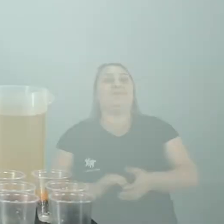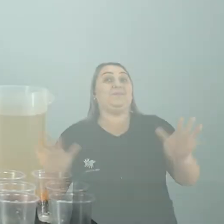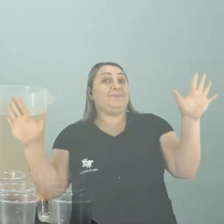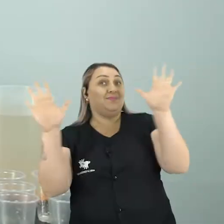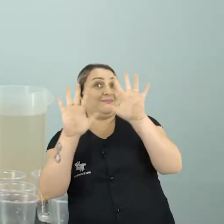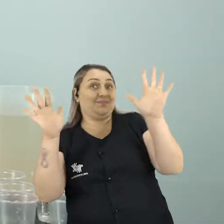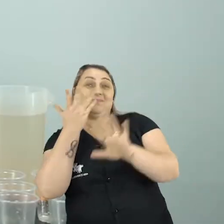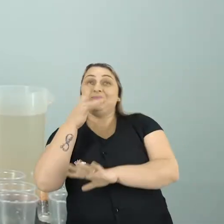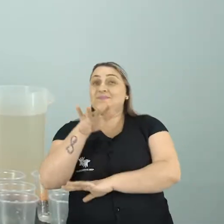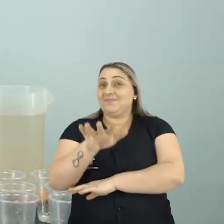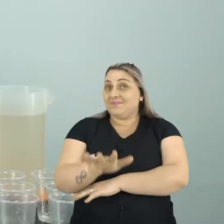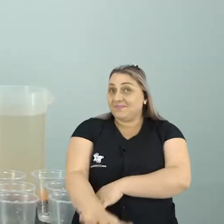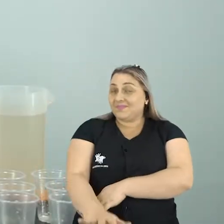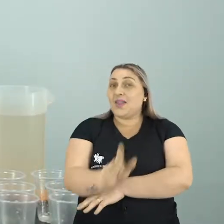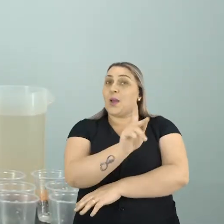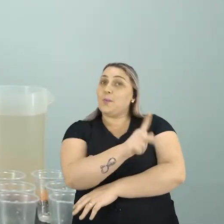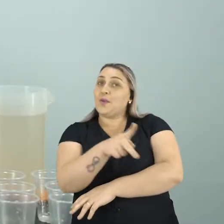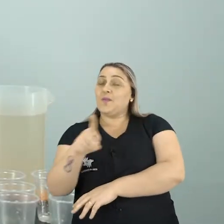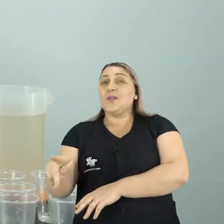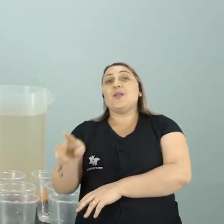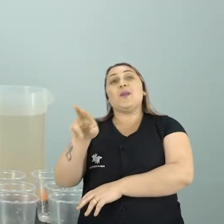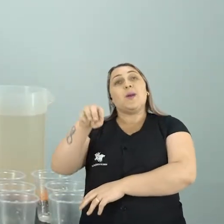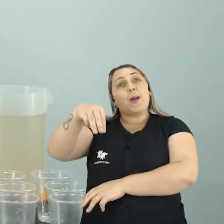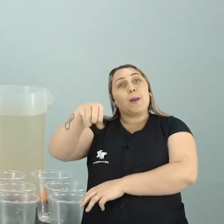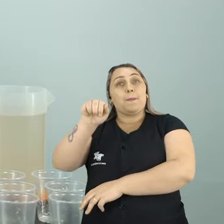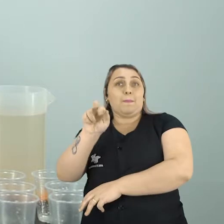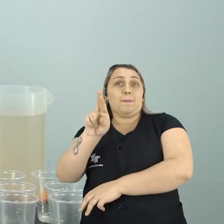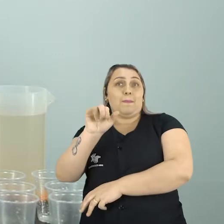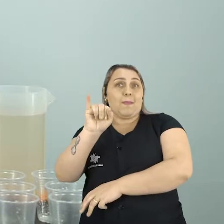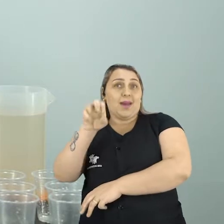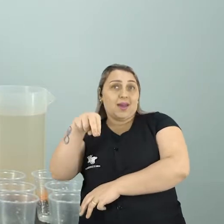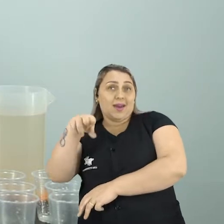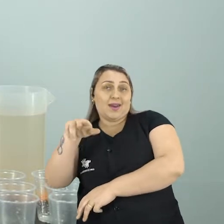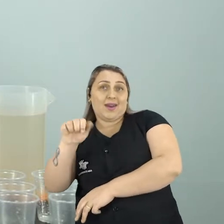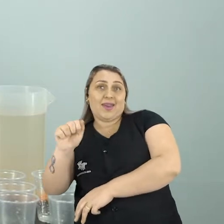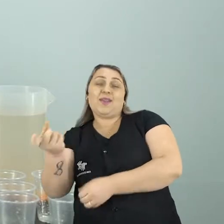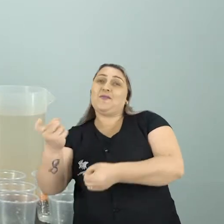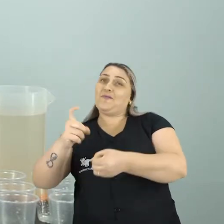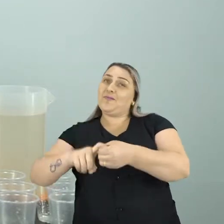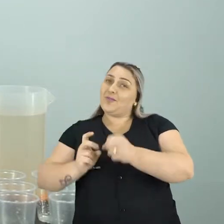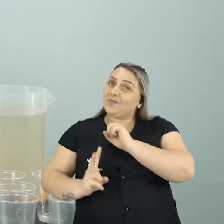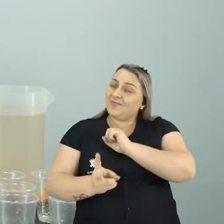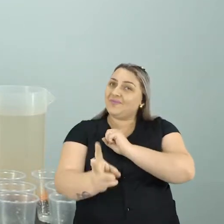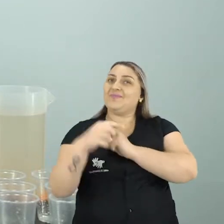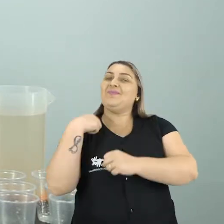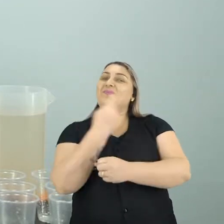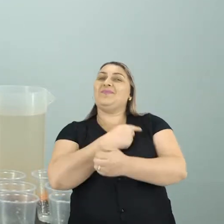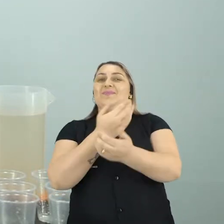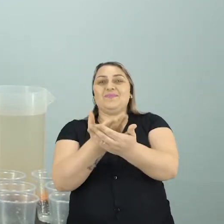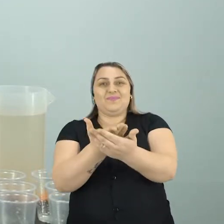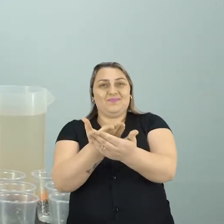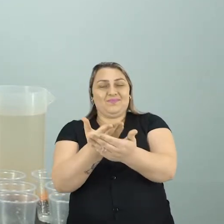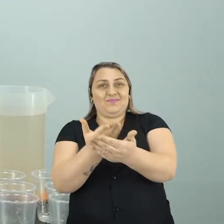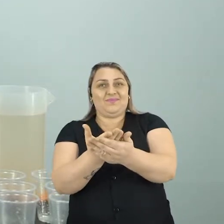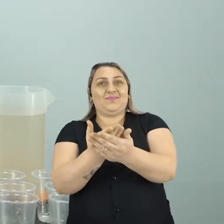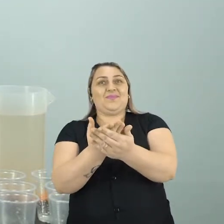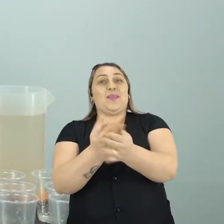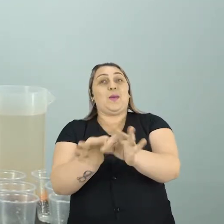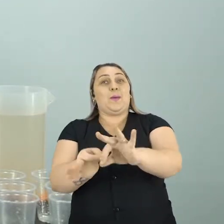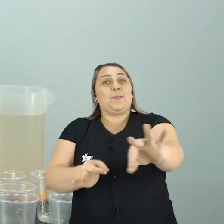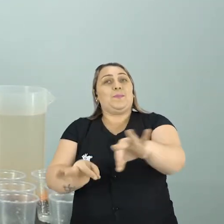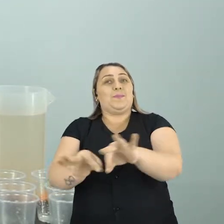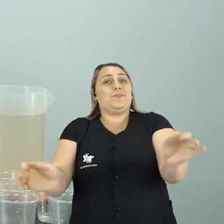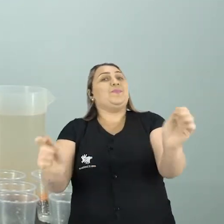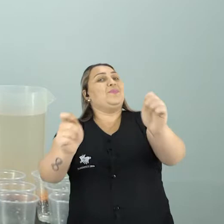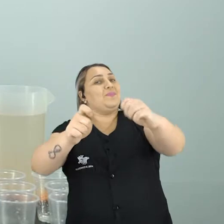Olá crianças, eu sou a professora Marina e estamos de volta para darmos continuidade à nossa aula sobre medidas